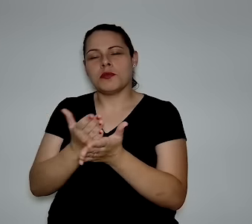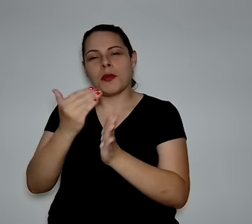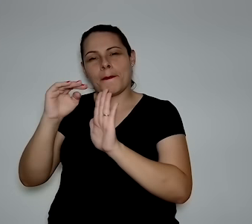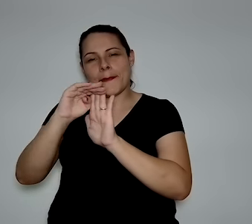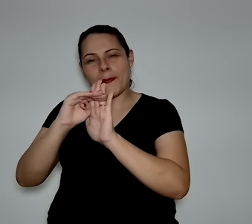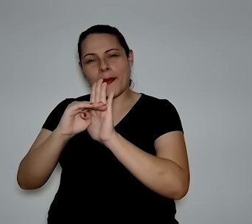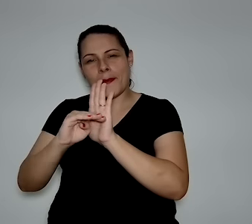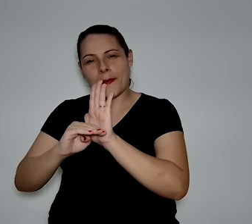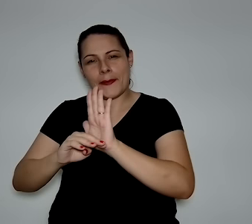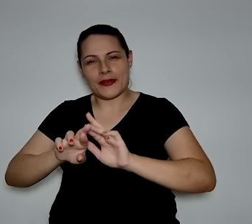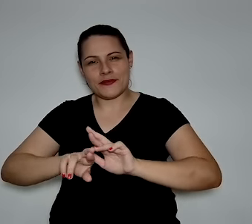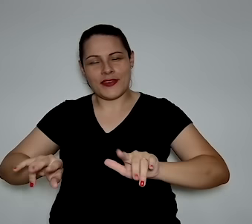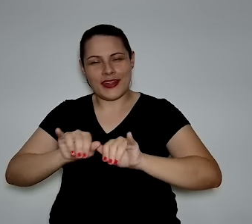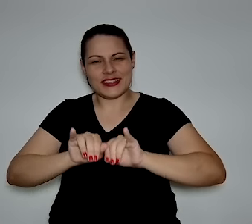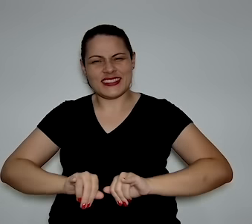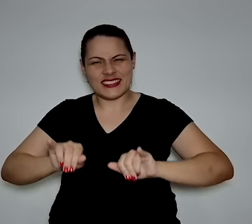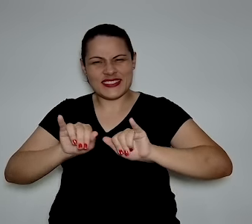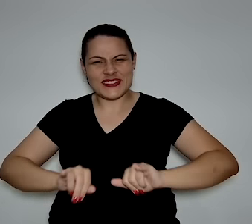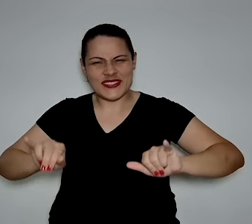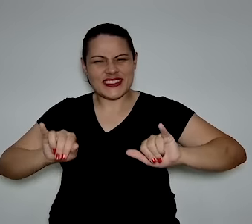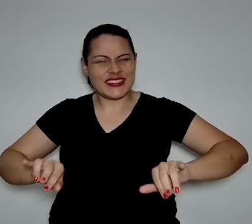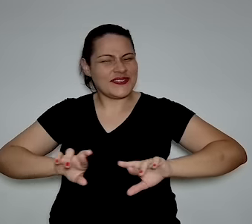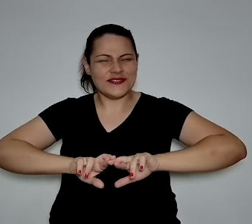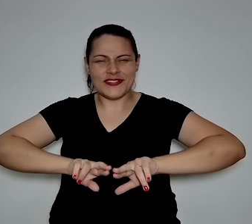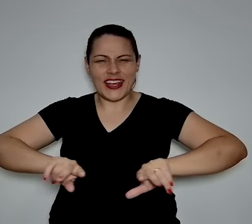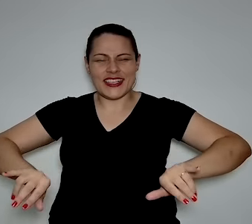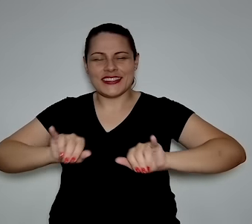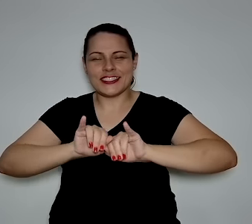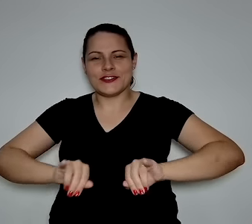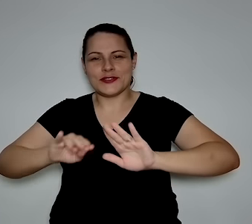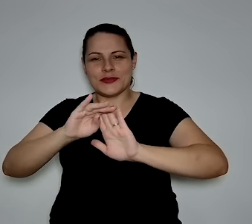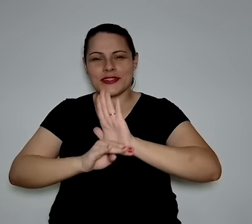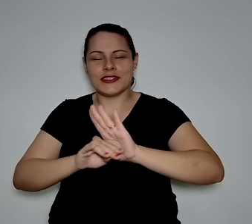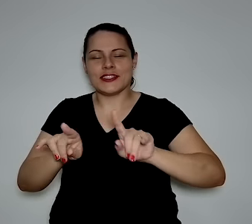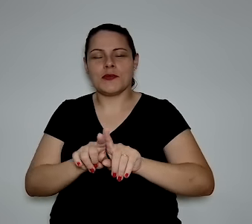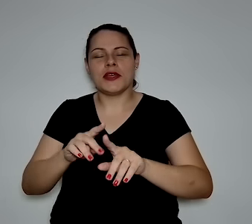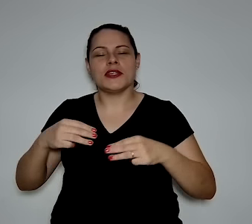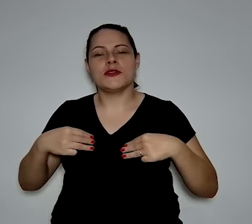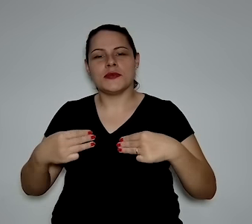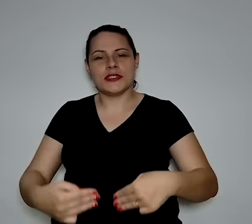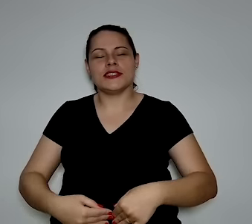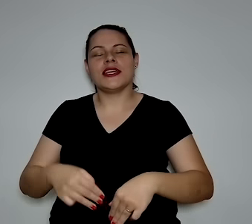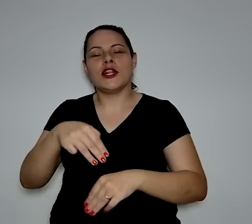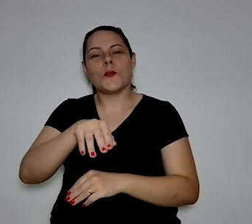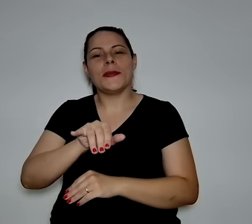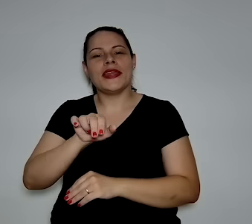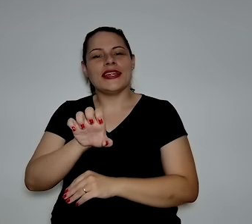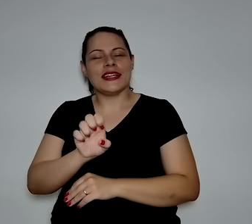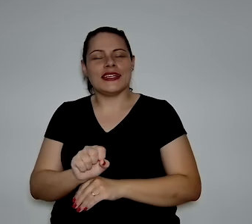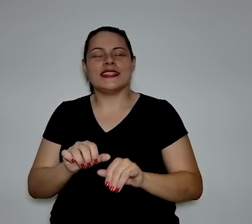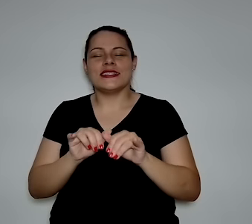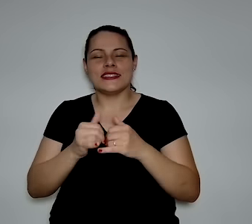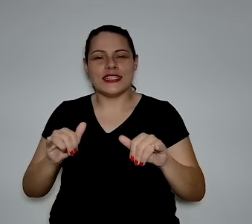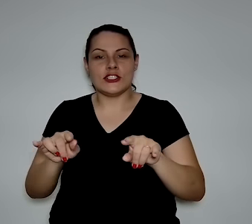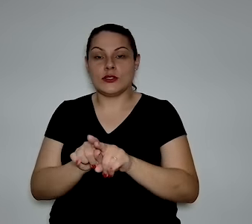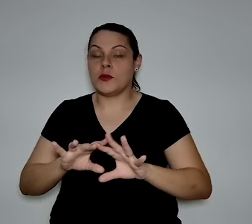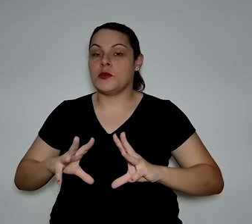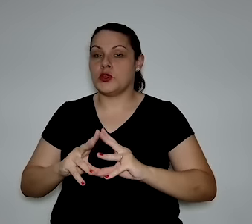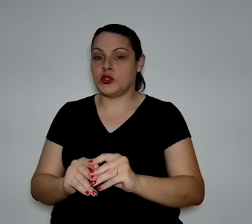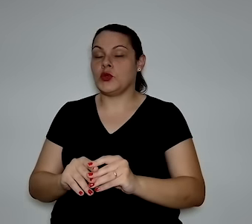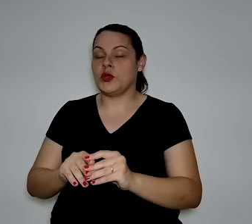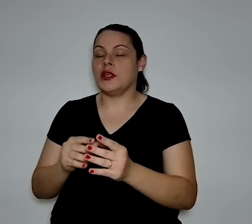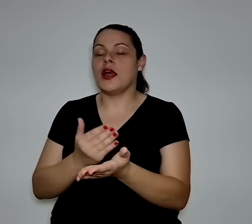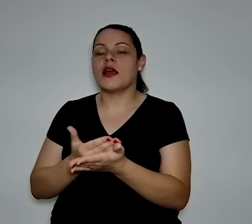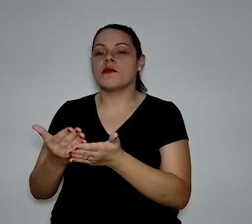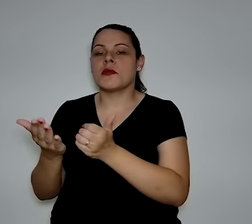um catatal, dados, inúmeros dados, seja do Ministério de Minas e Energia, todos com fontes